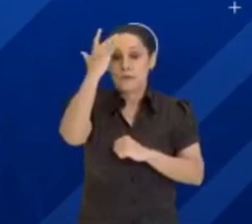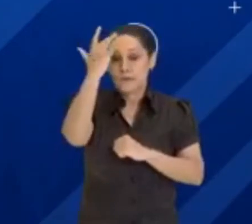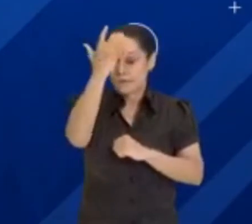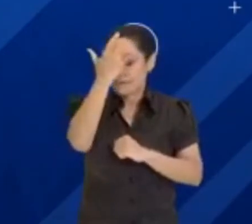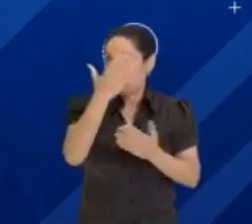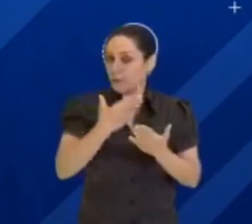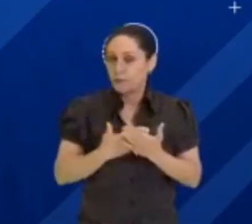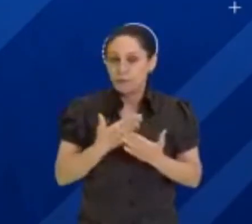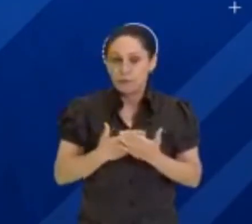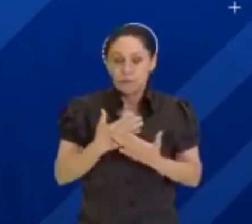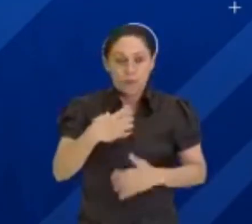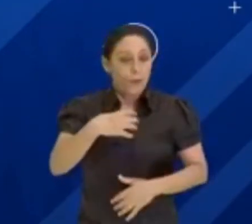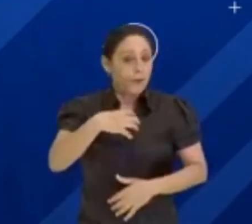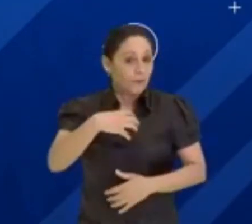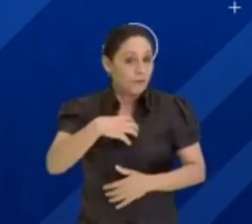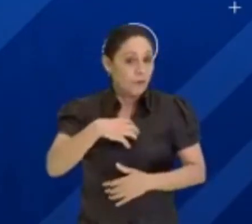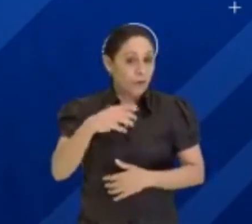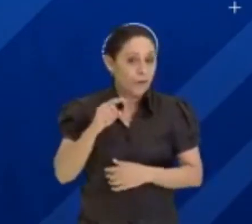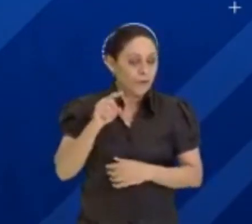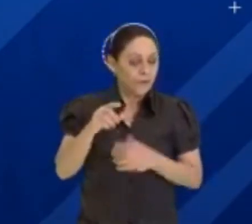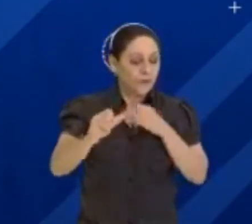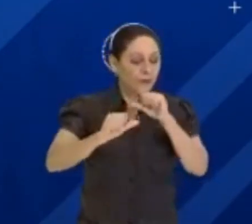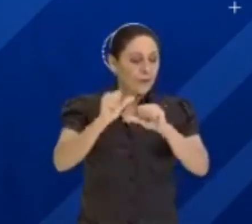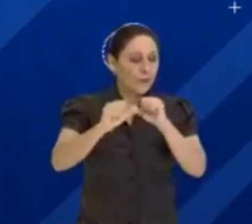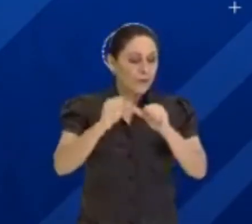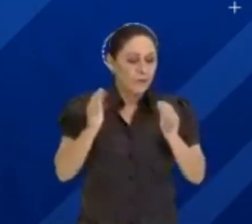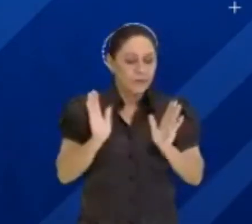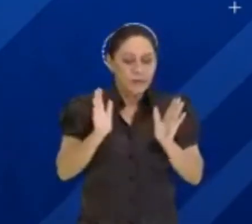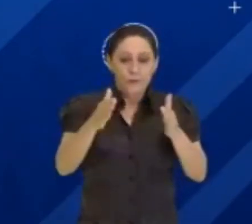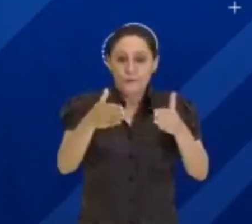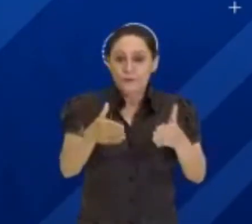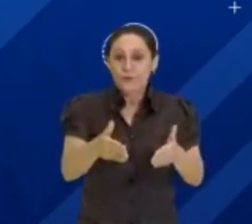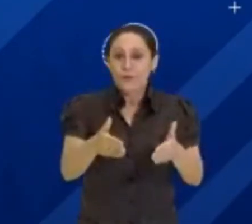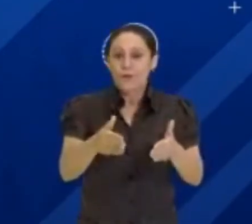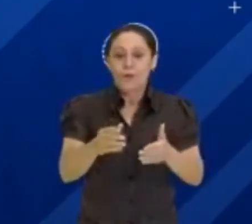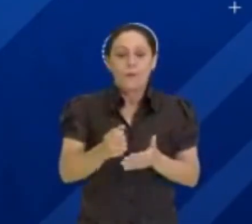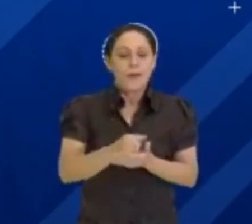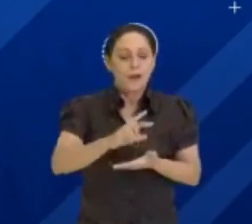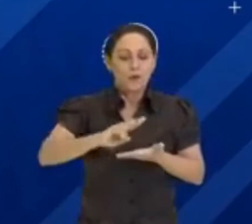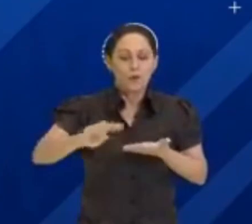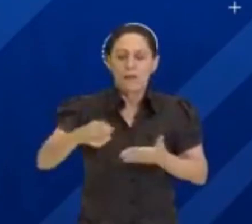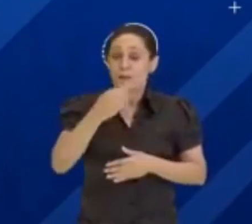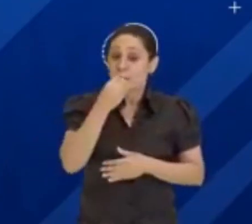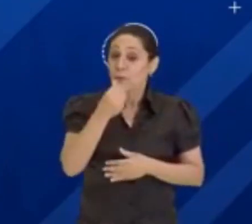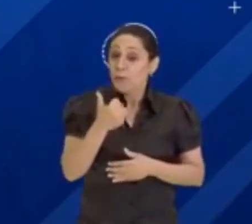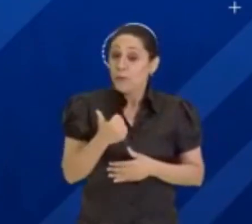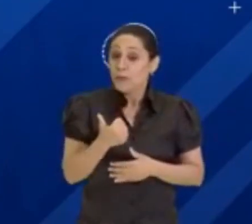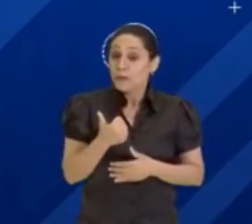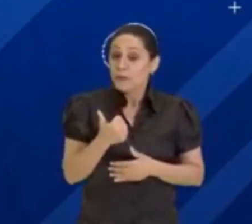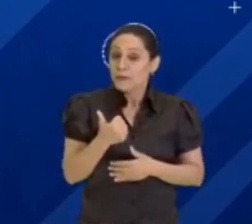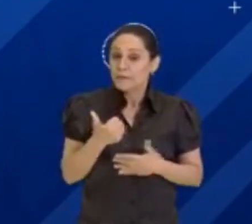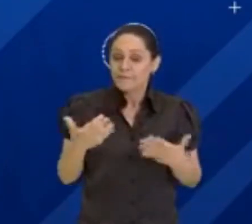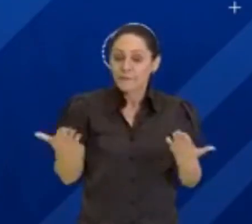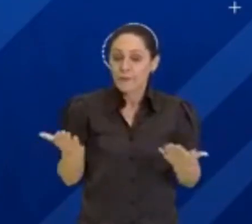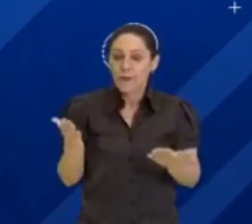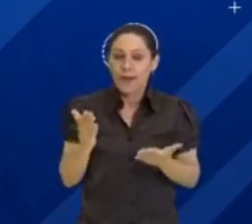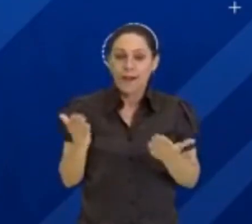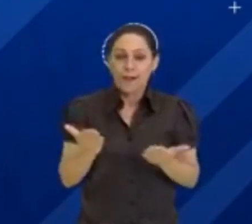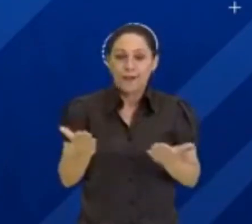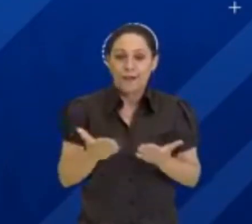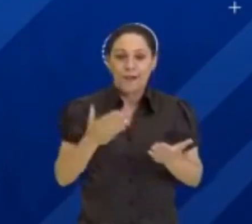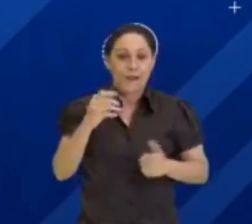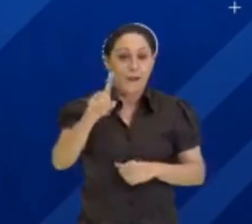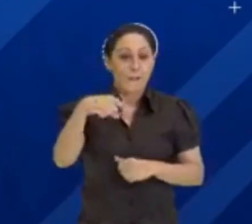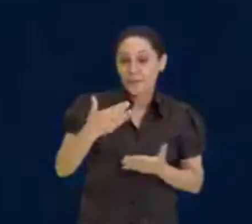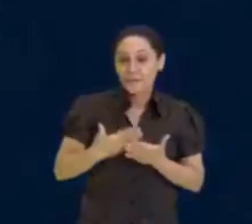Estudar pode ser uma maneira de você mudar seu foco para coisas positivas. Agora, vamos para a